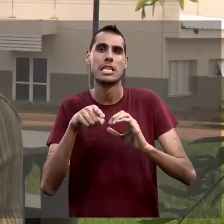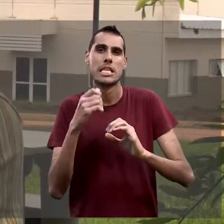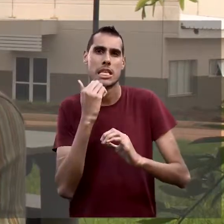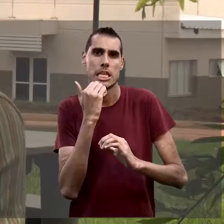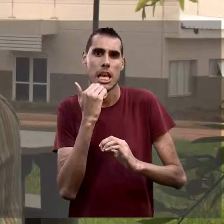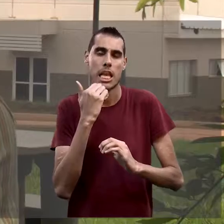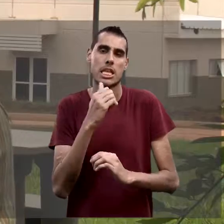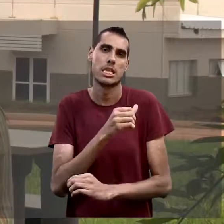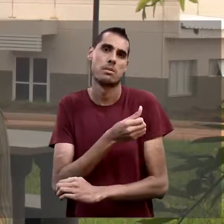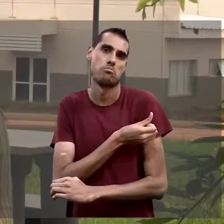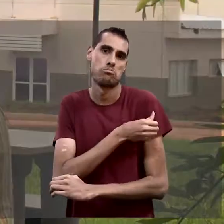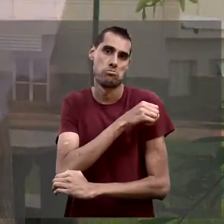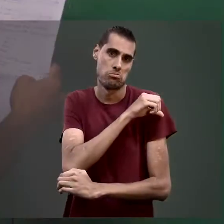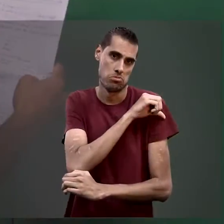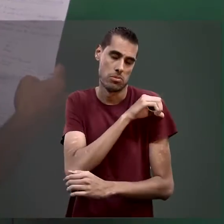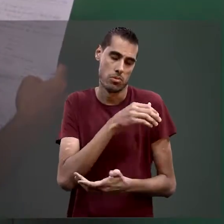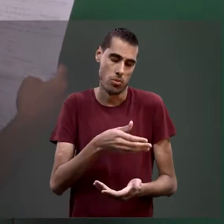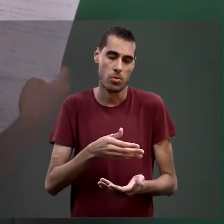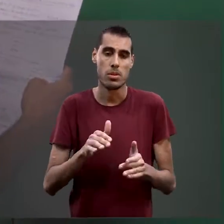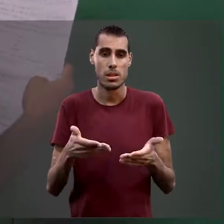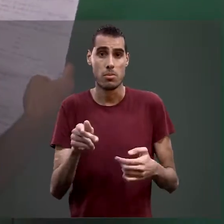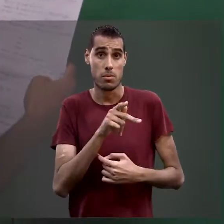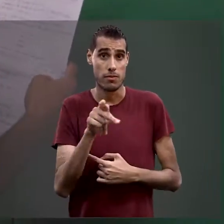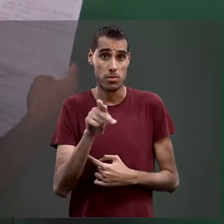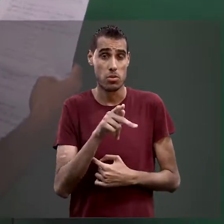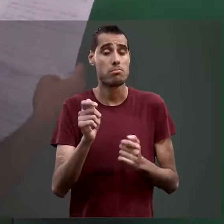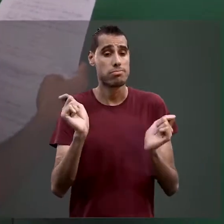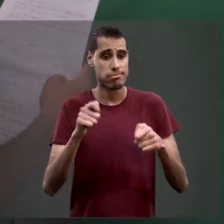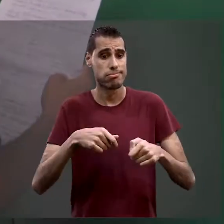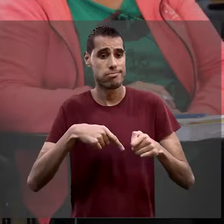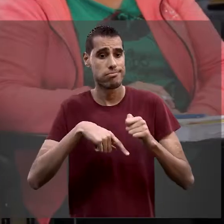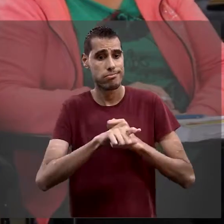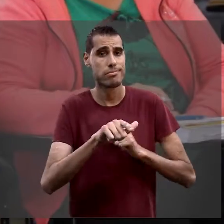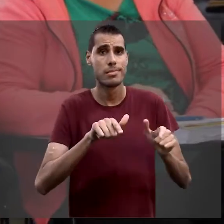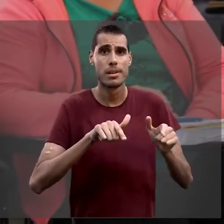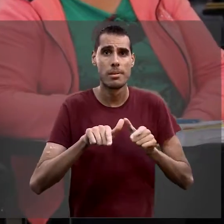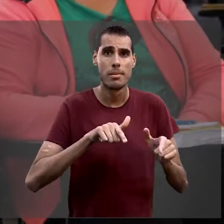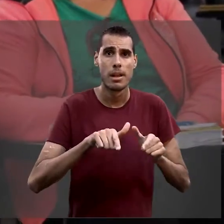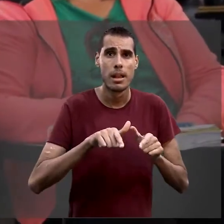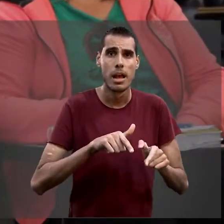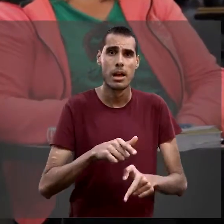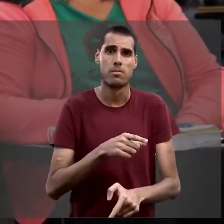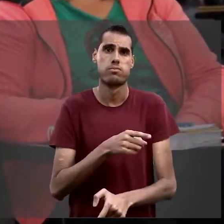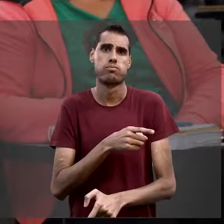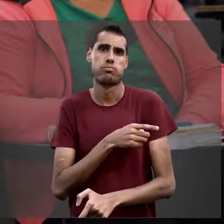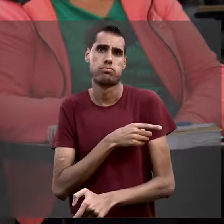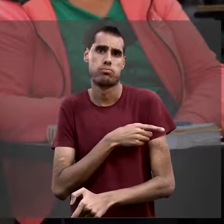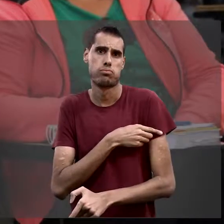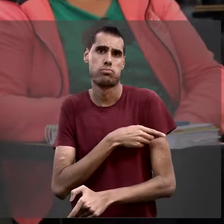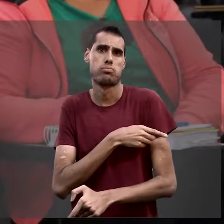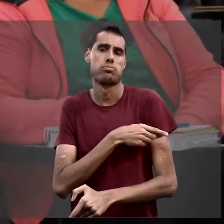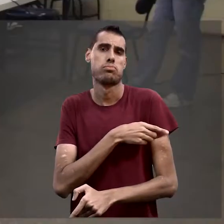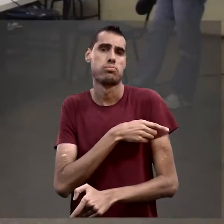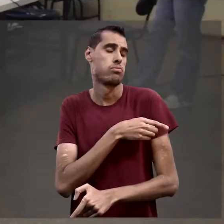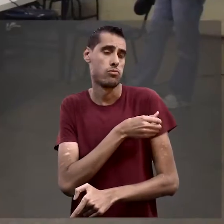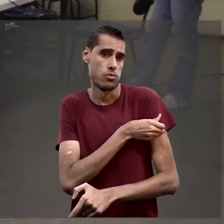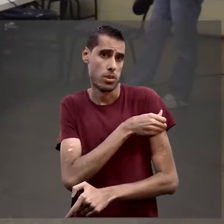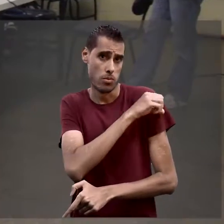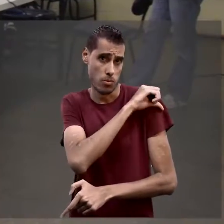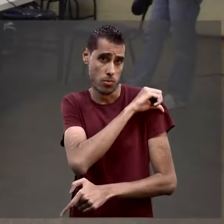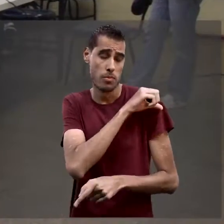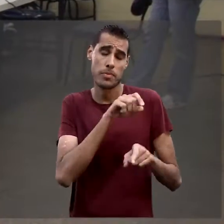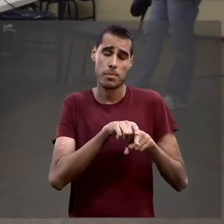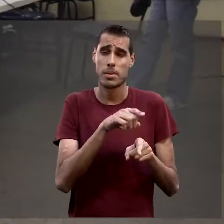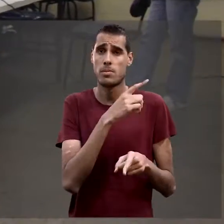de sexto a nono ano. Então os professores daqui saem habilitados para trabalhar no ensino fundamental, segundo o ciclo,